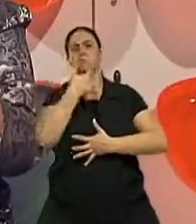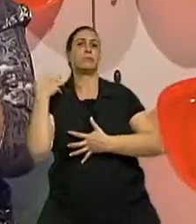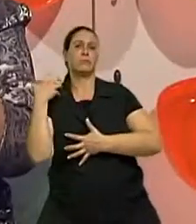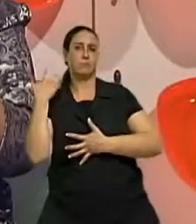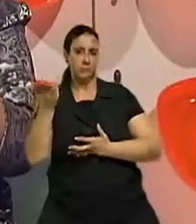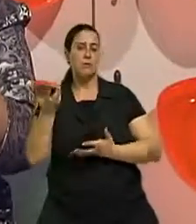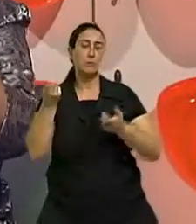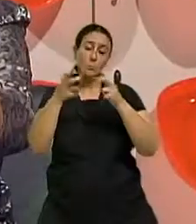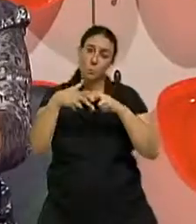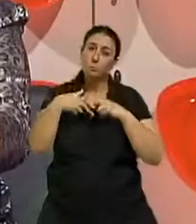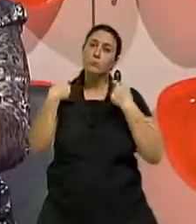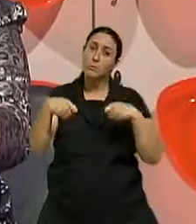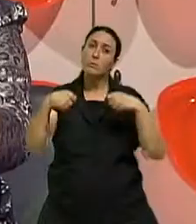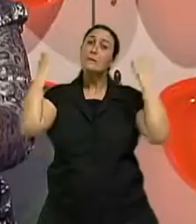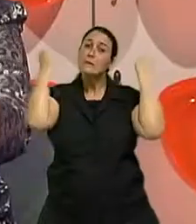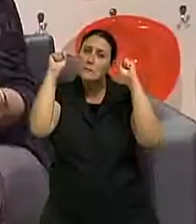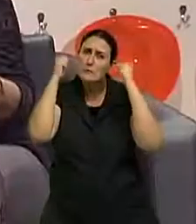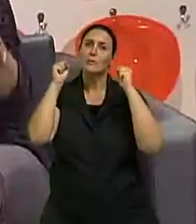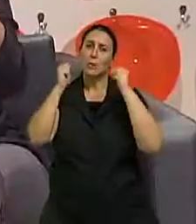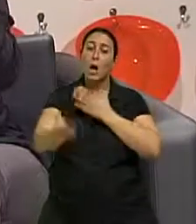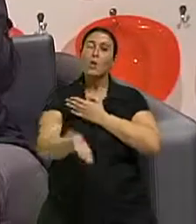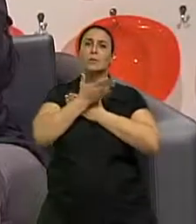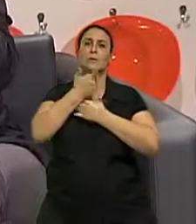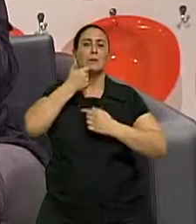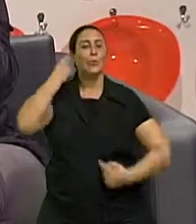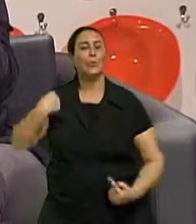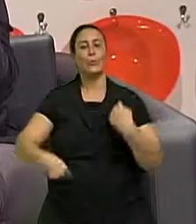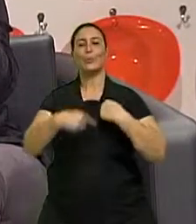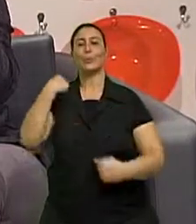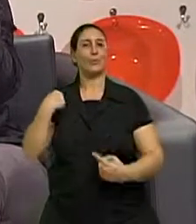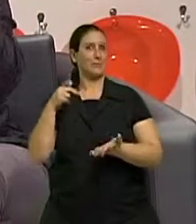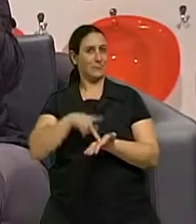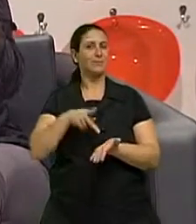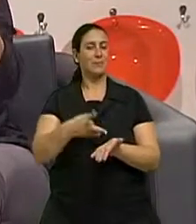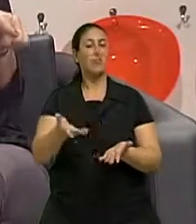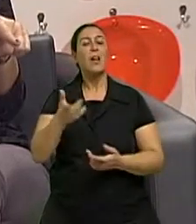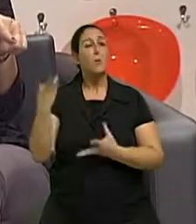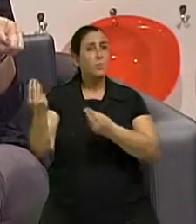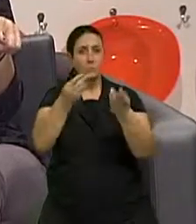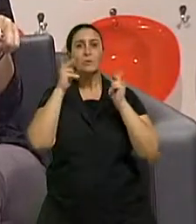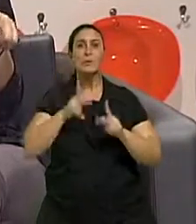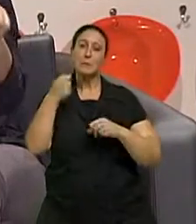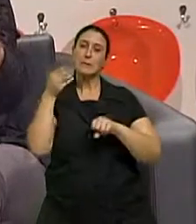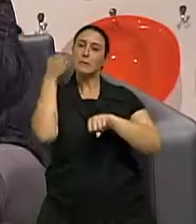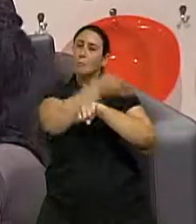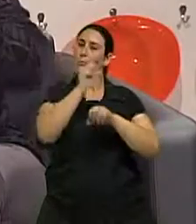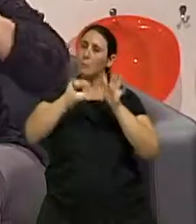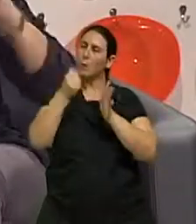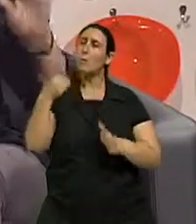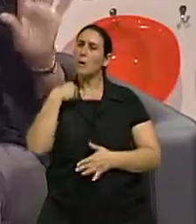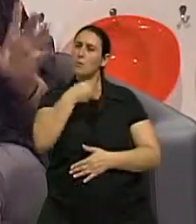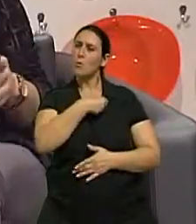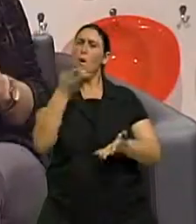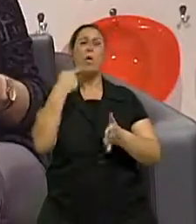começa isso? Com exercício físico. Ah, mas tem gente que diz assim, e tá certo também, a gente começa indo na geriatra. Agora